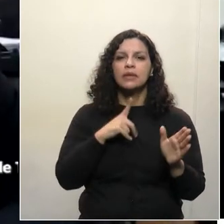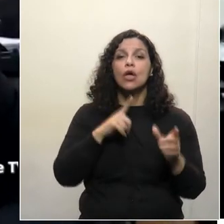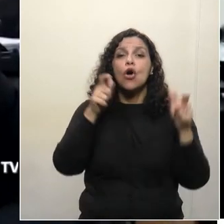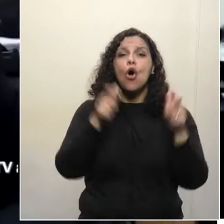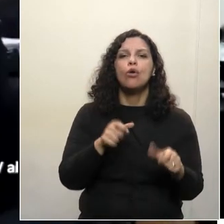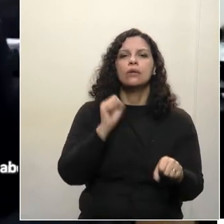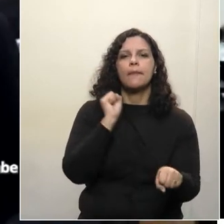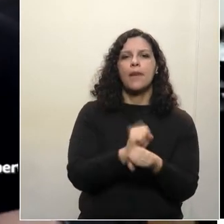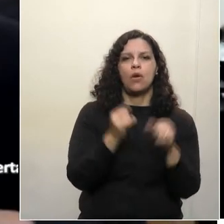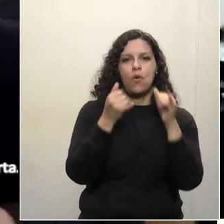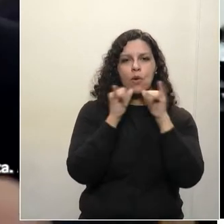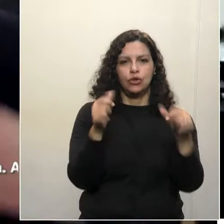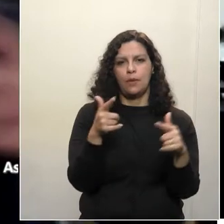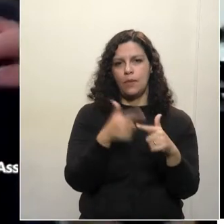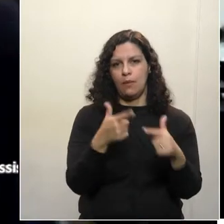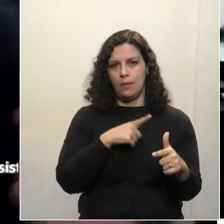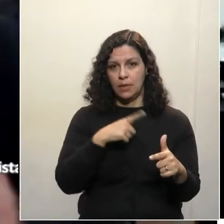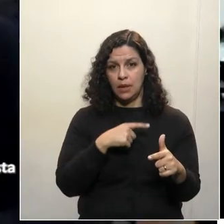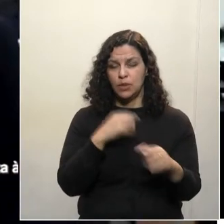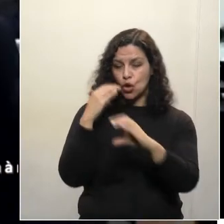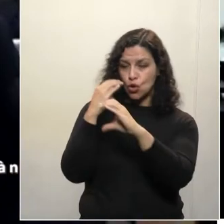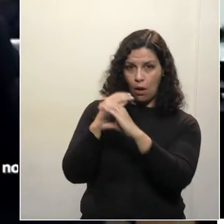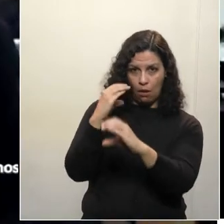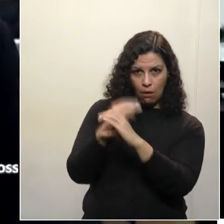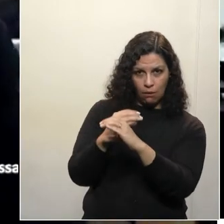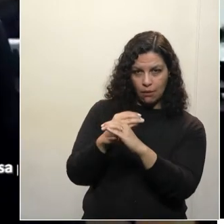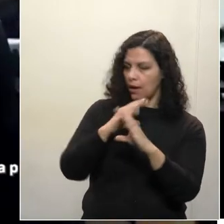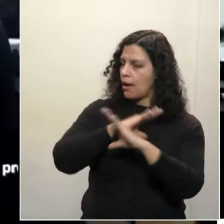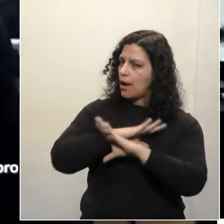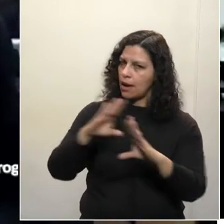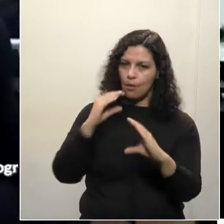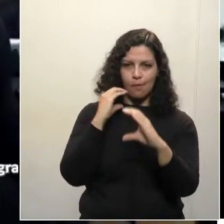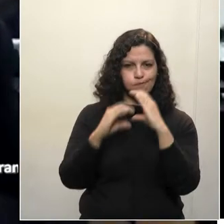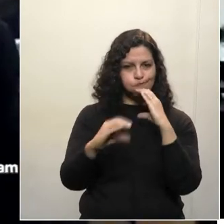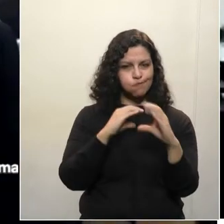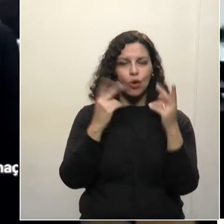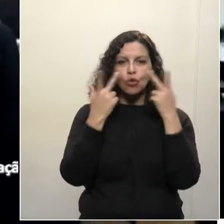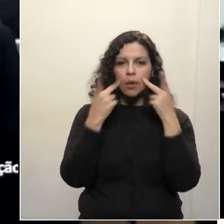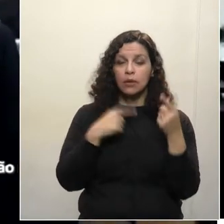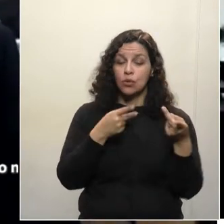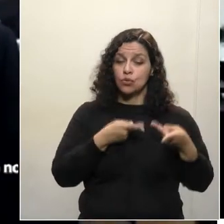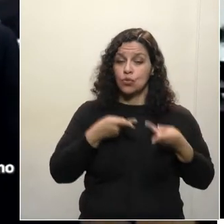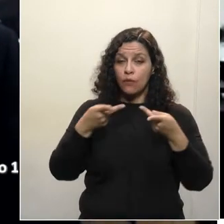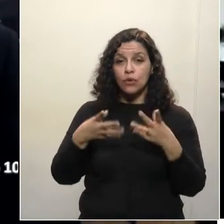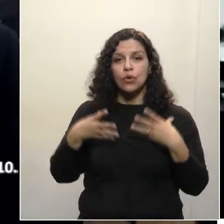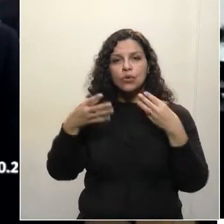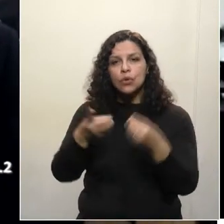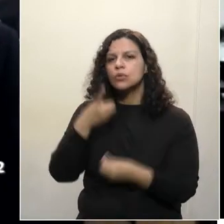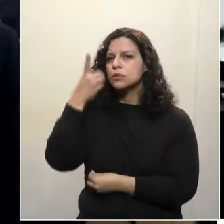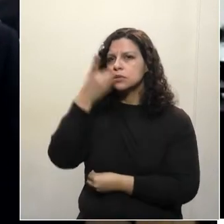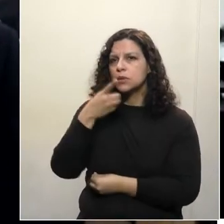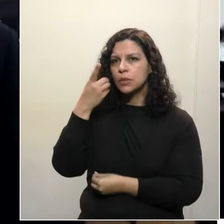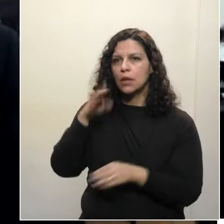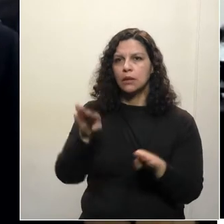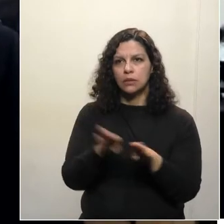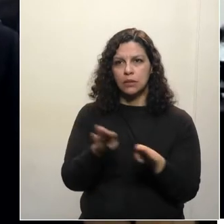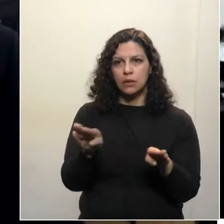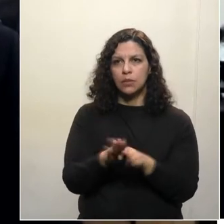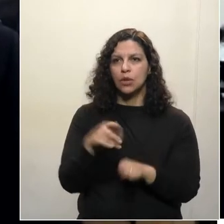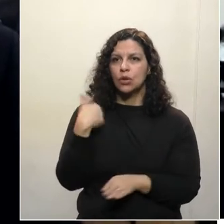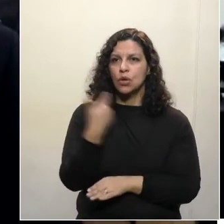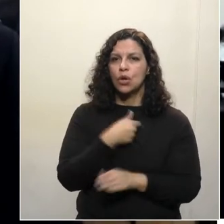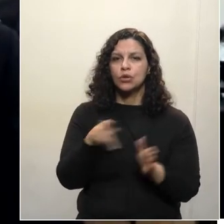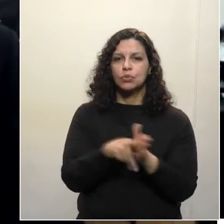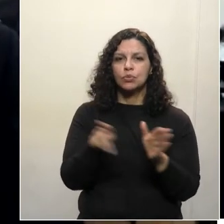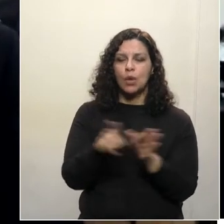a queda. Portanto, aquela dificuldade de comunicação não vai mais existir. Então, estou convidando a todos os deputados, evidentemente que mantendo